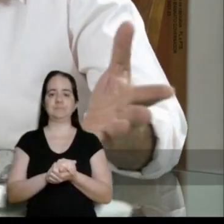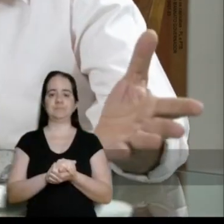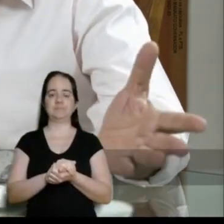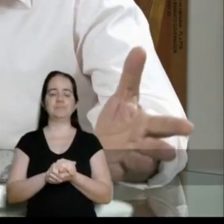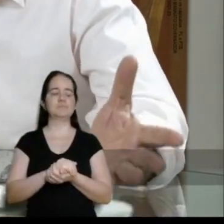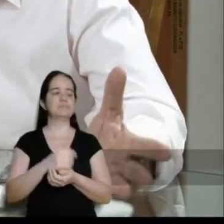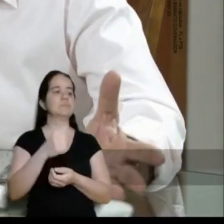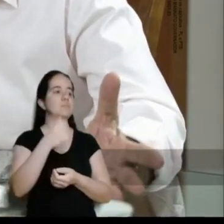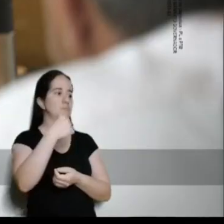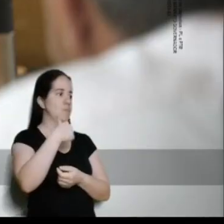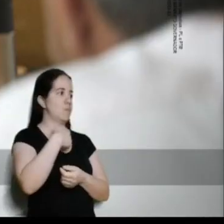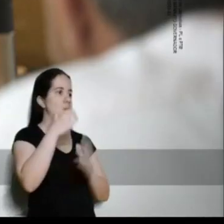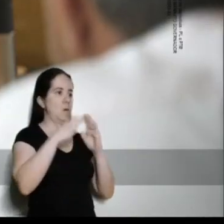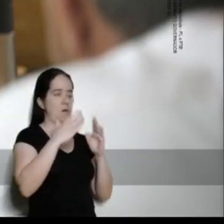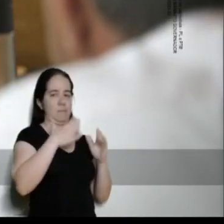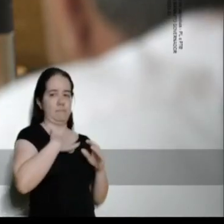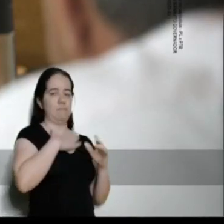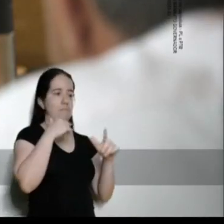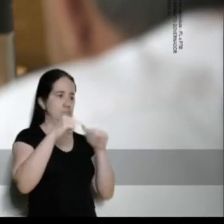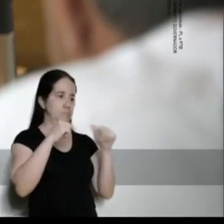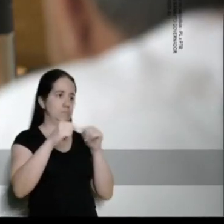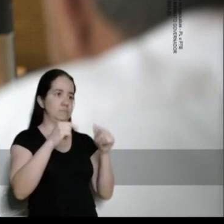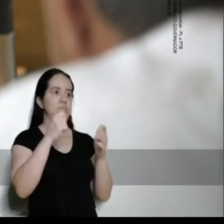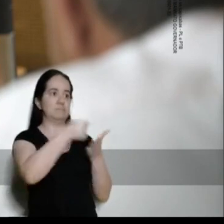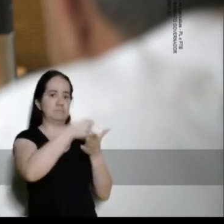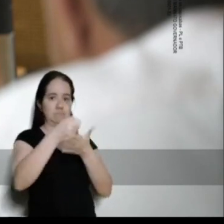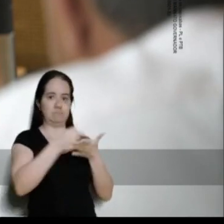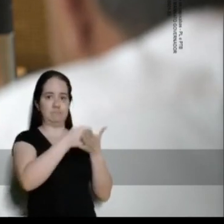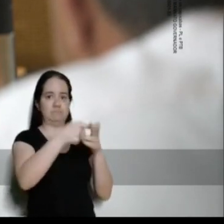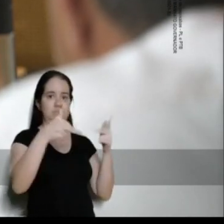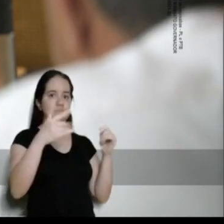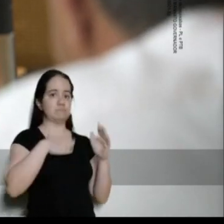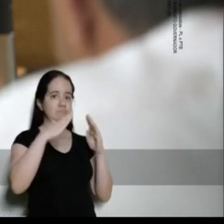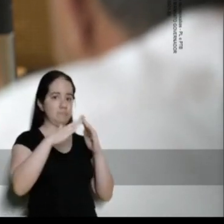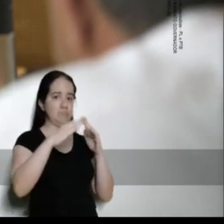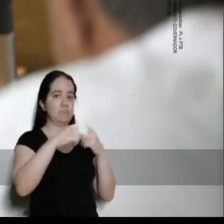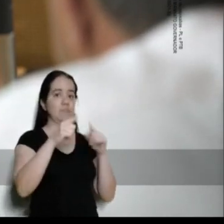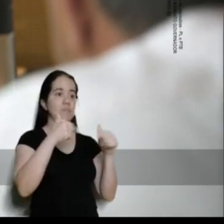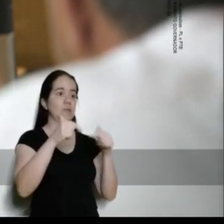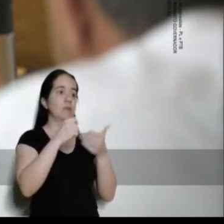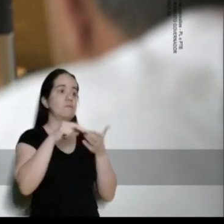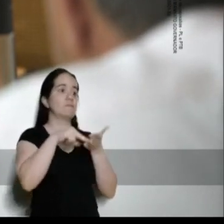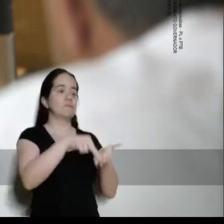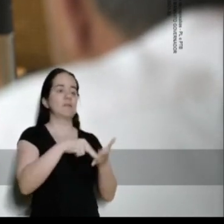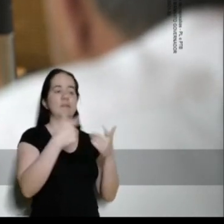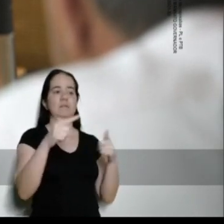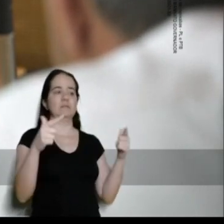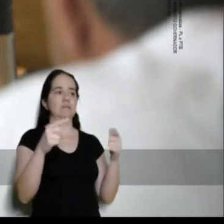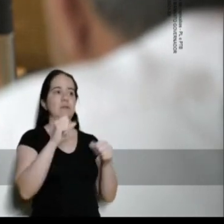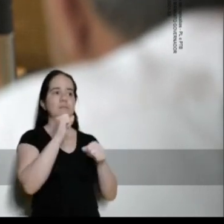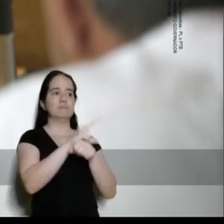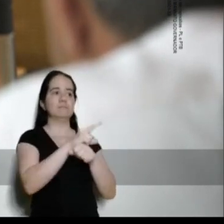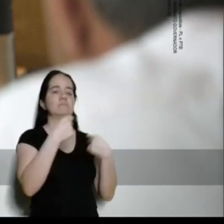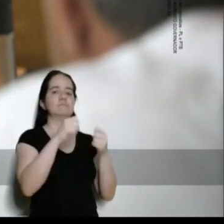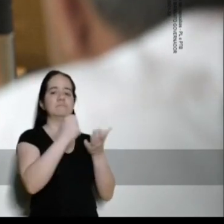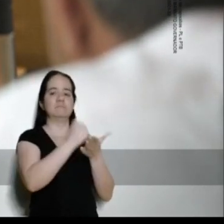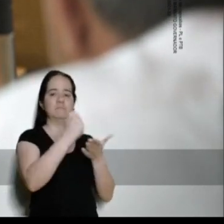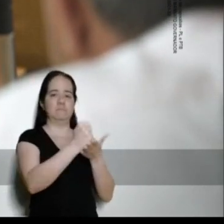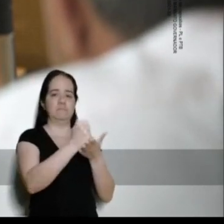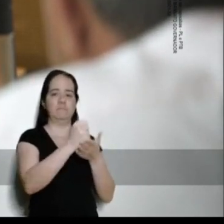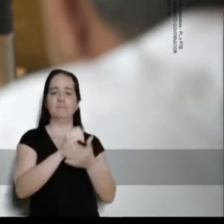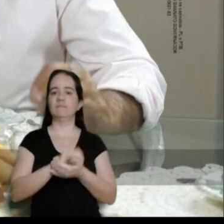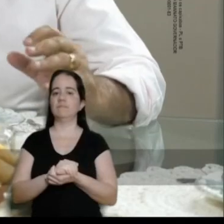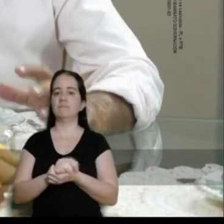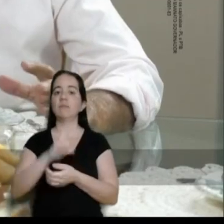E eu quero ouvir vocês. Manato, lá em casa quem põe a comida no prato sou eu. Mas eu vivo de bico e eu queria mesmo ir na